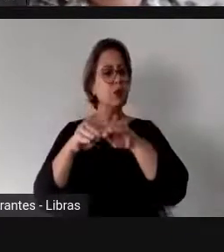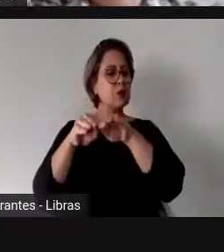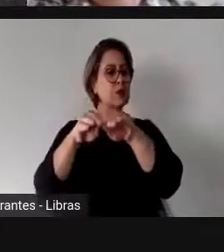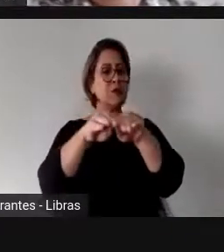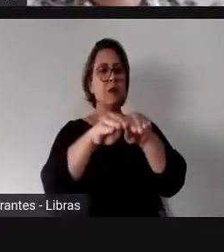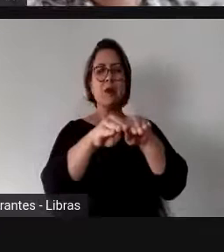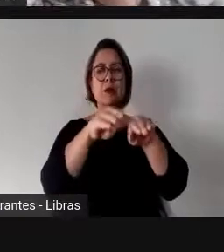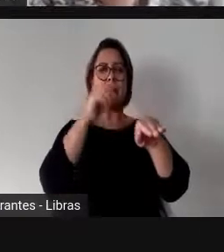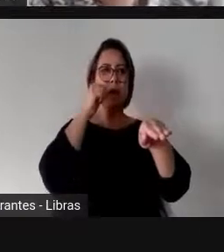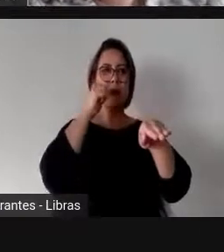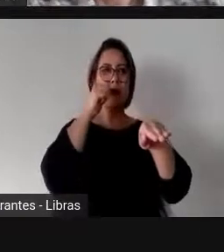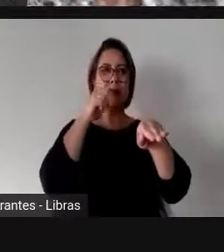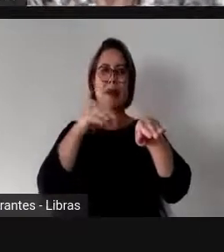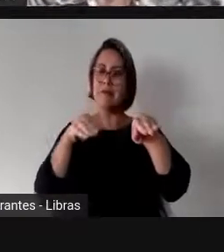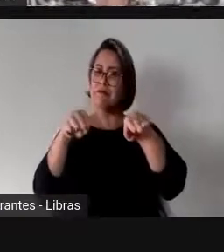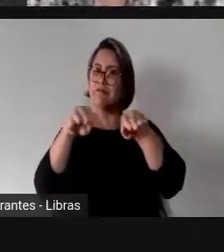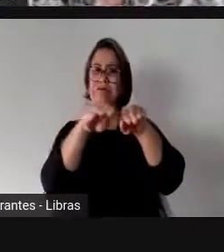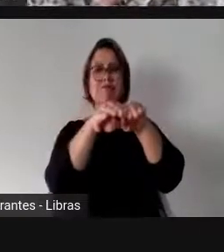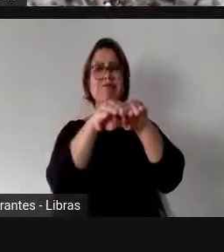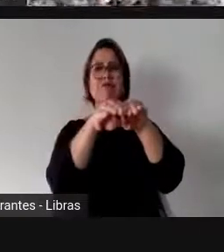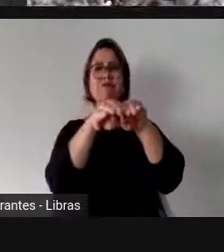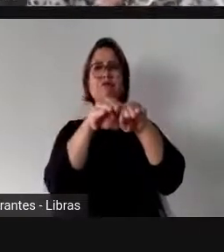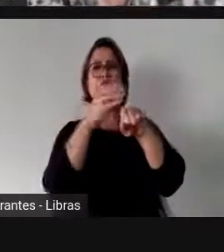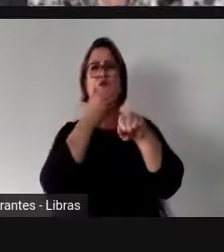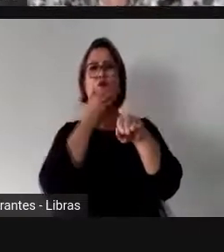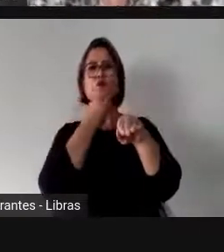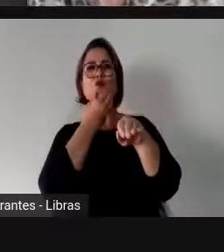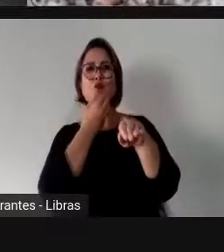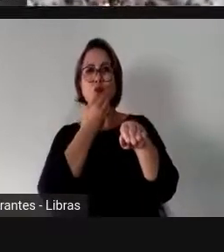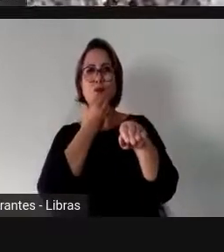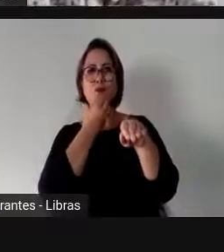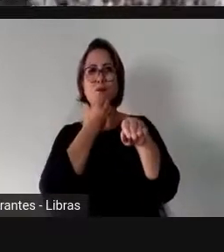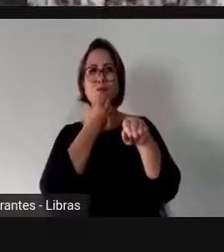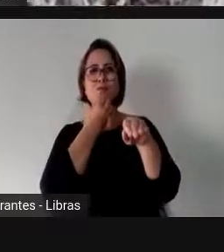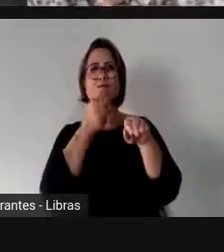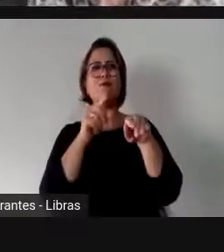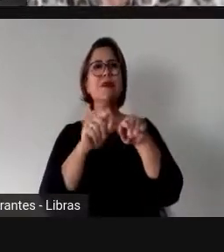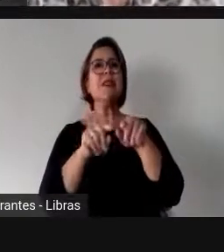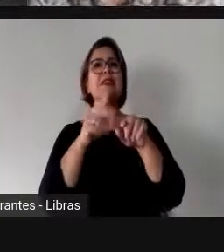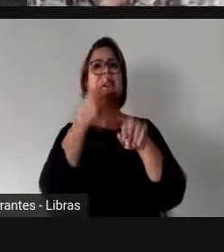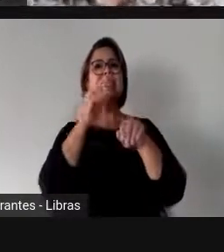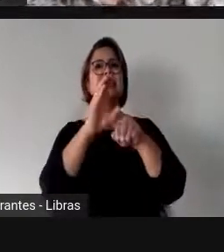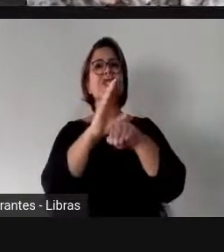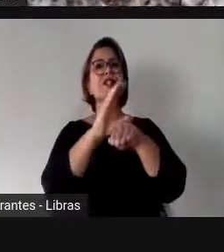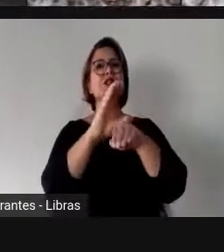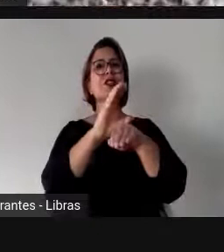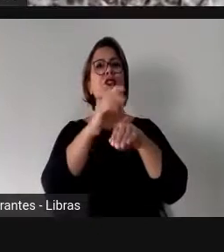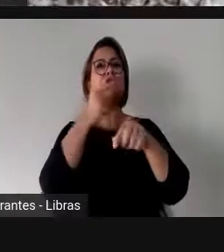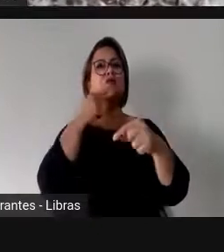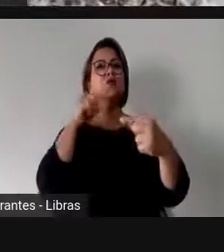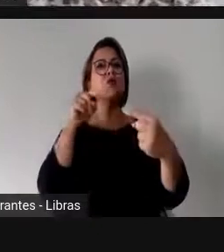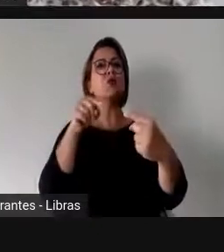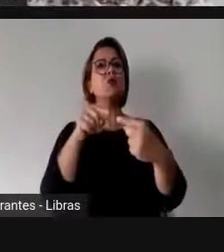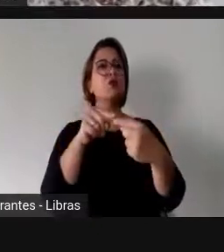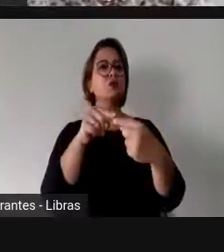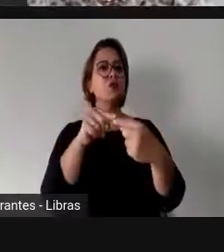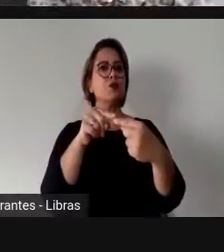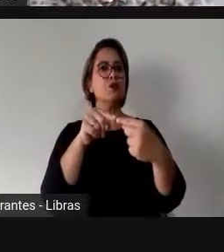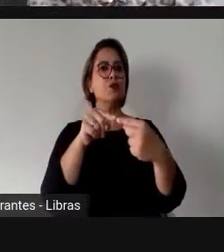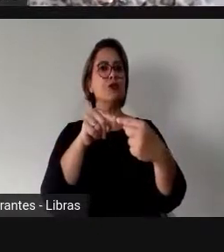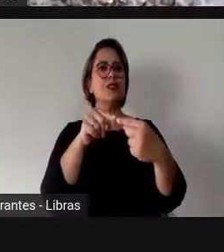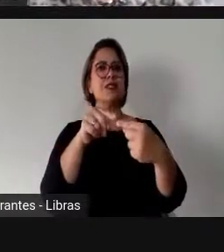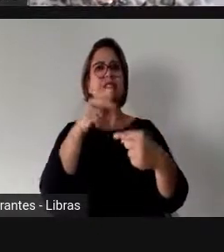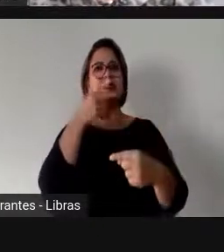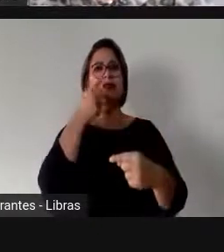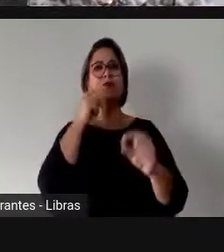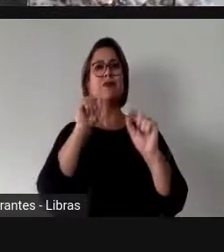A Constituição diz também que um dos objetivos da nossa República Federativa é